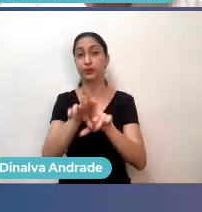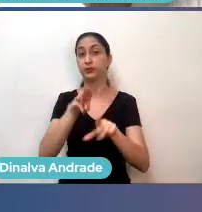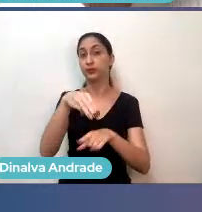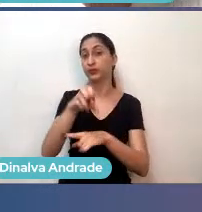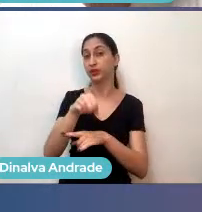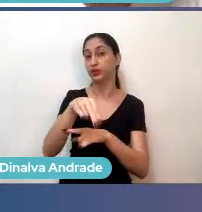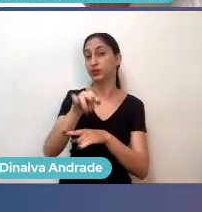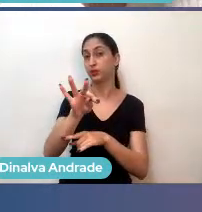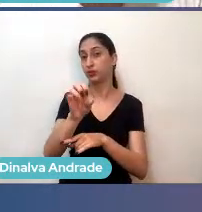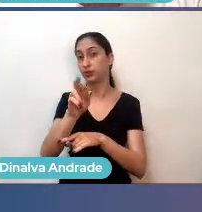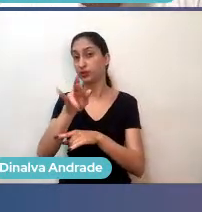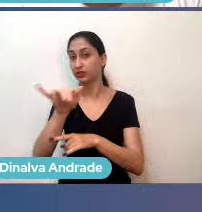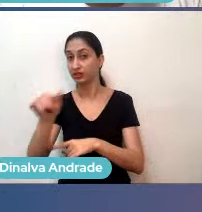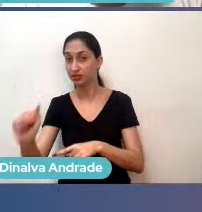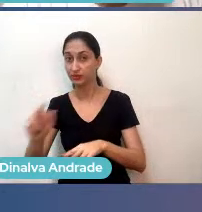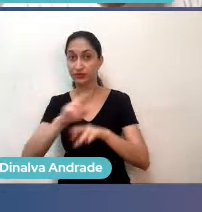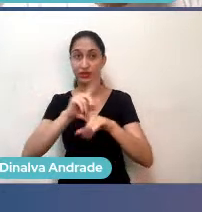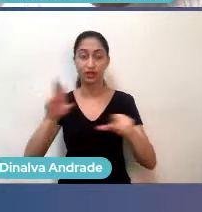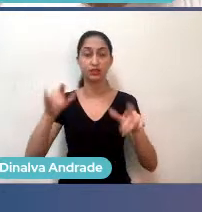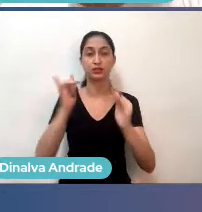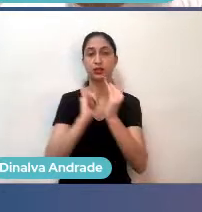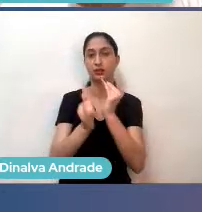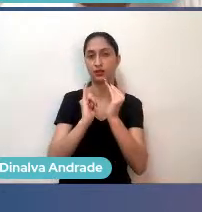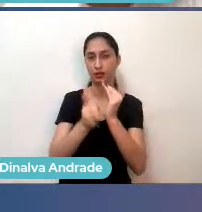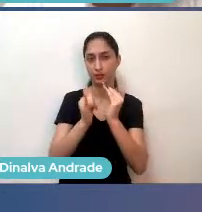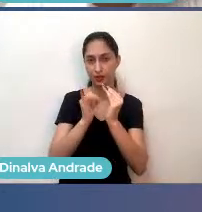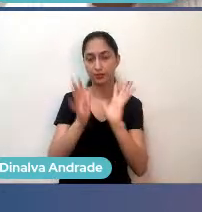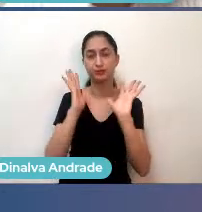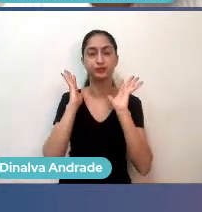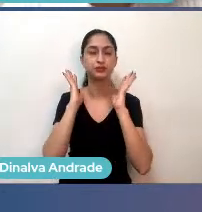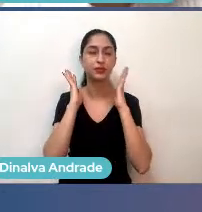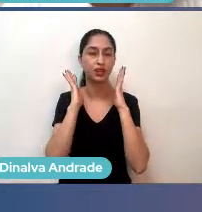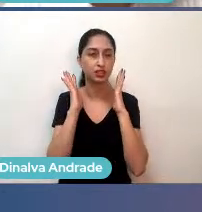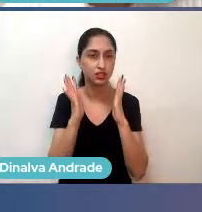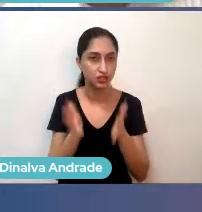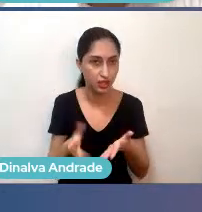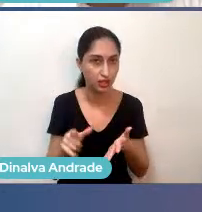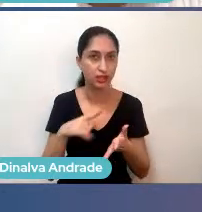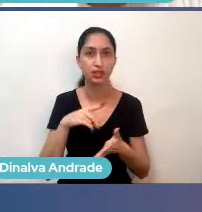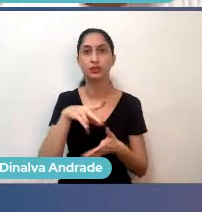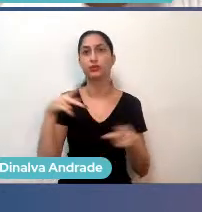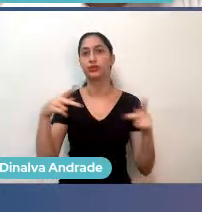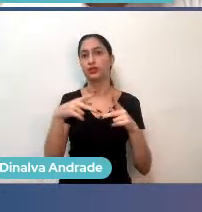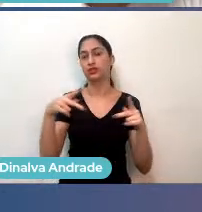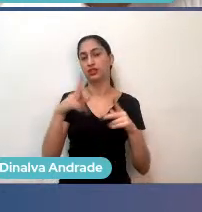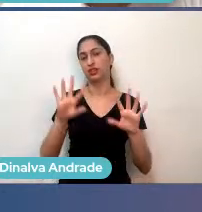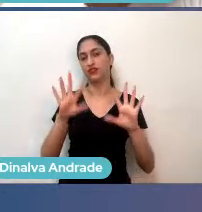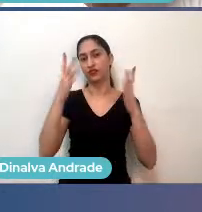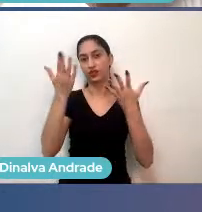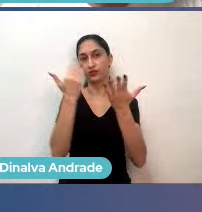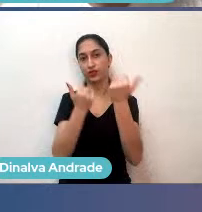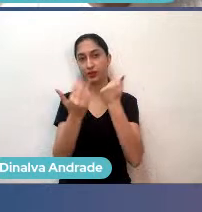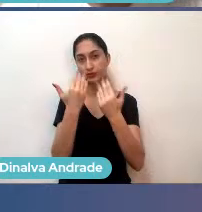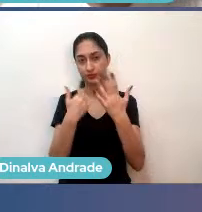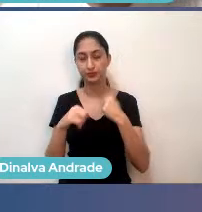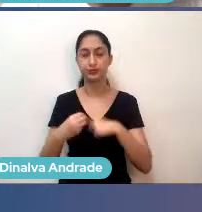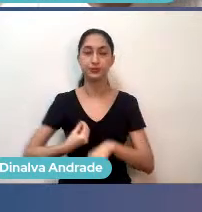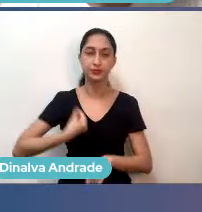antes aqui do evento eram mentorias para startups que aplicaram ali no link do evento, e vieram participar com a gente,